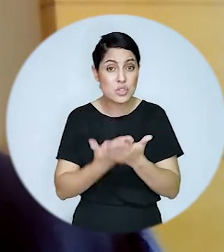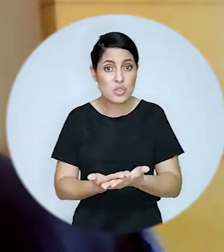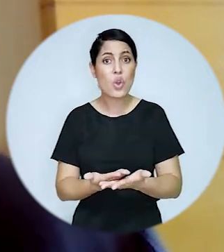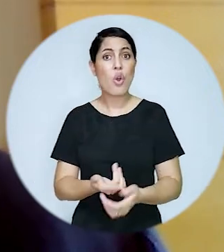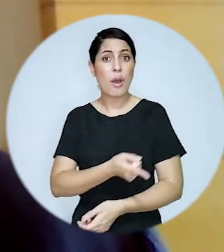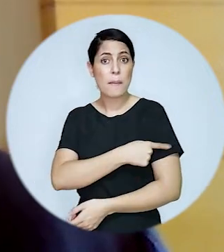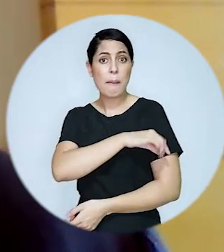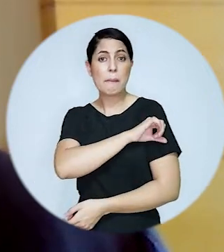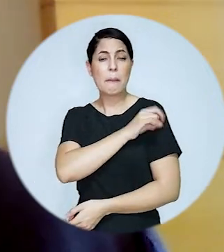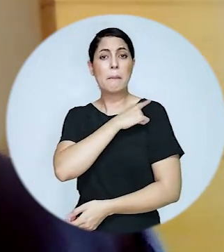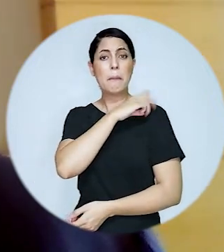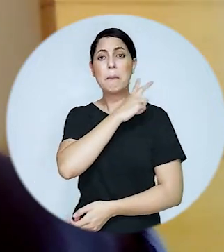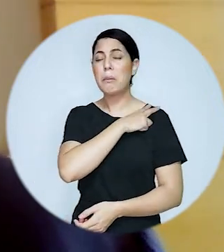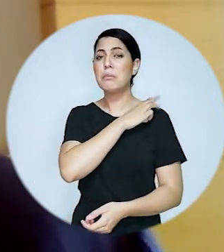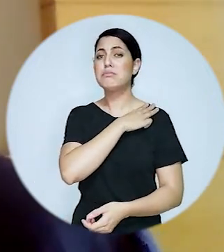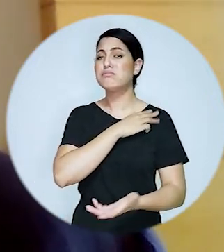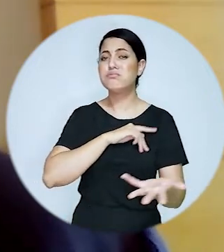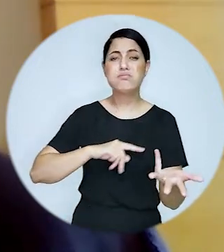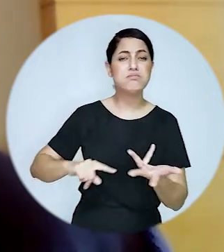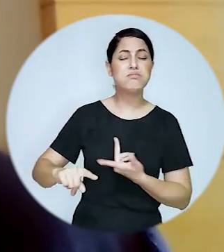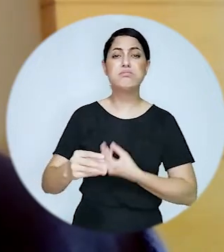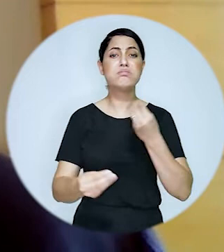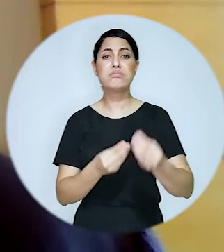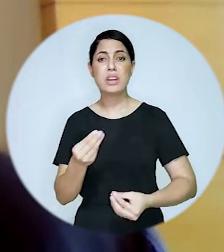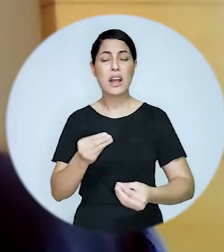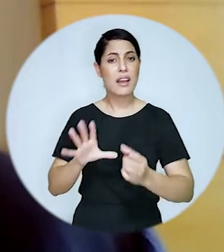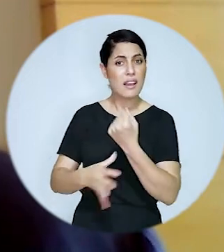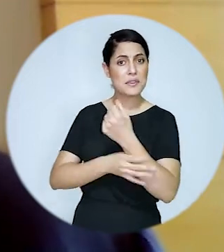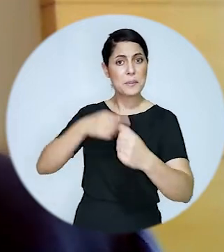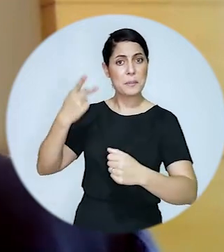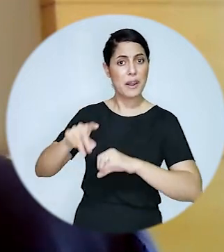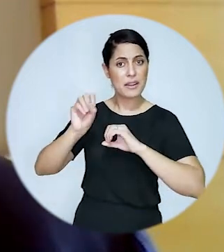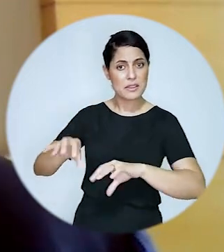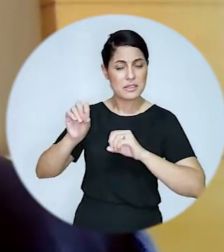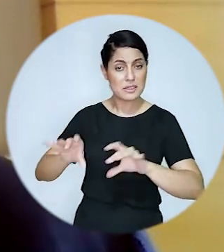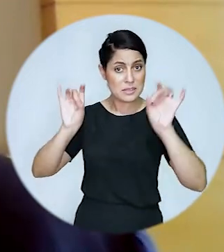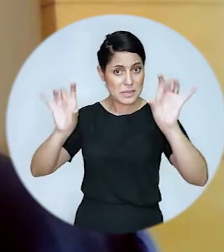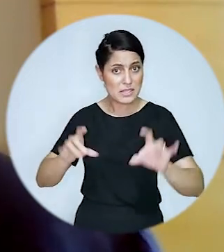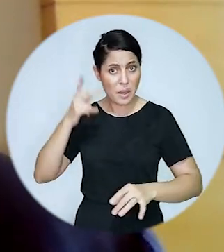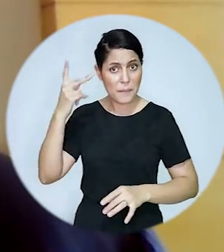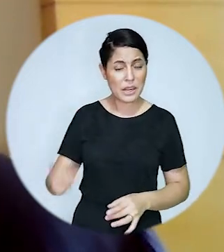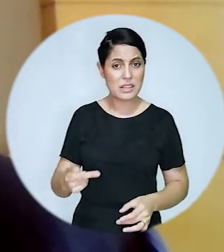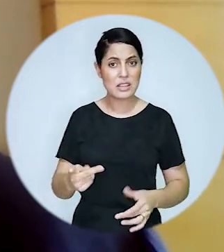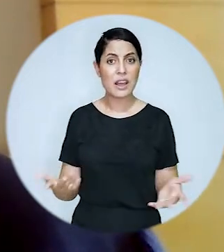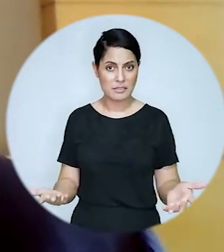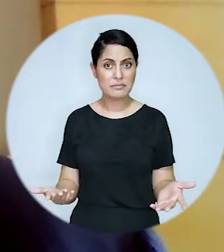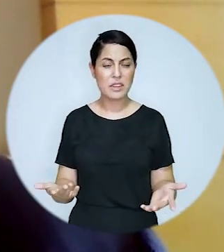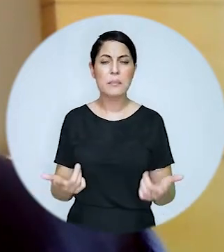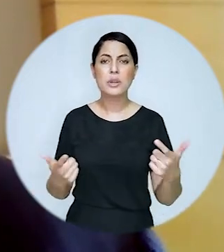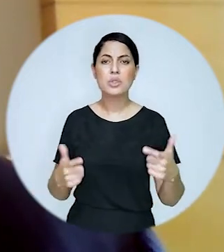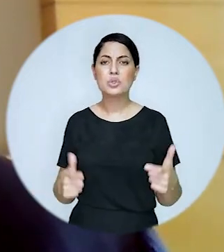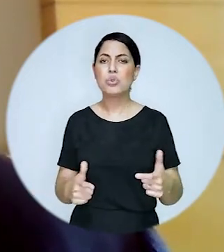regulares garantindo no contraturno por exemplo o atendimento educacional especializado mas